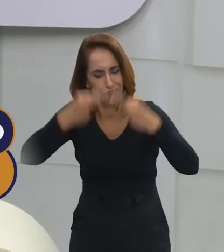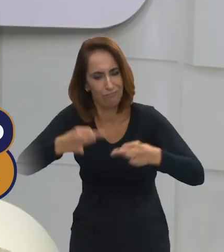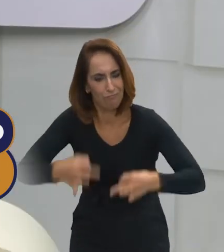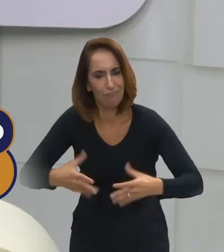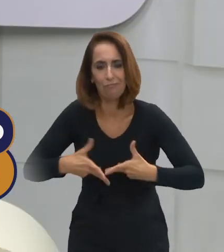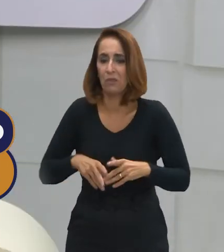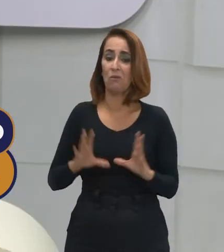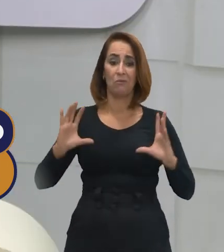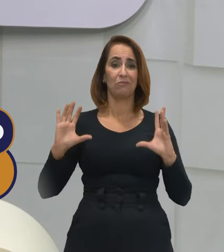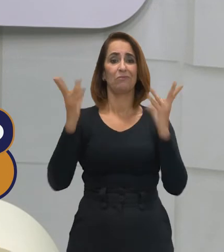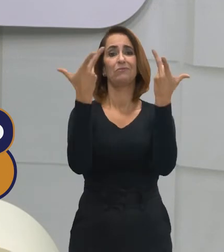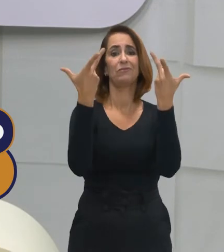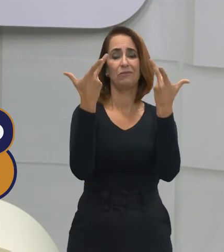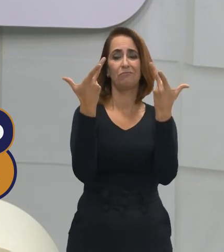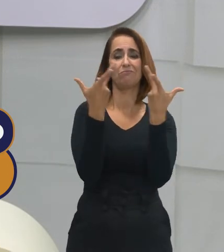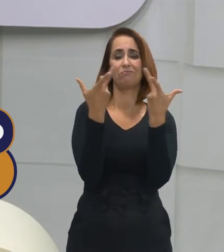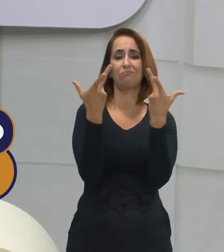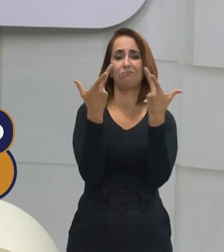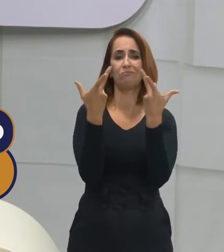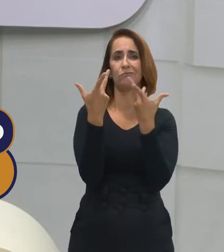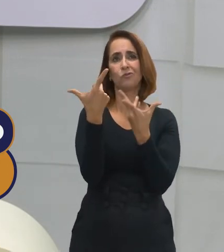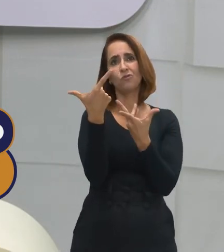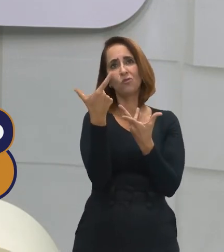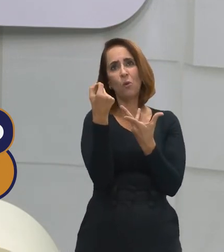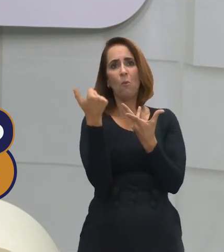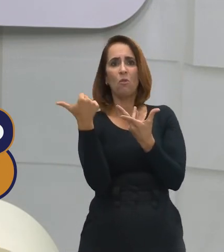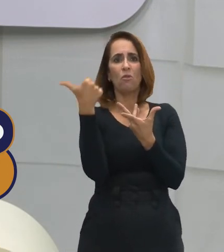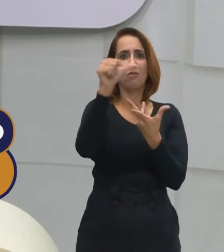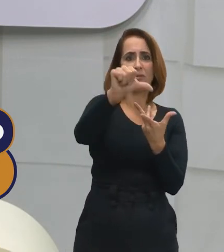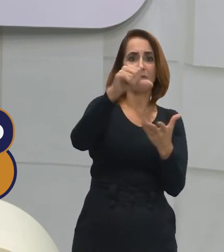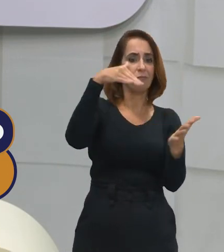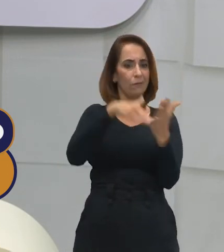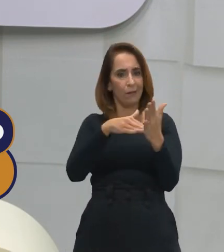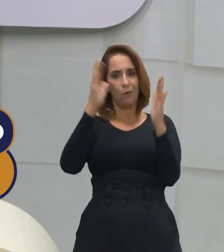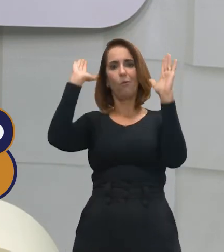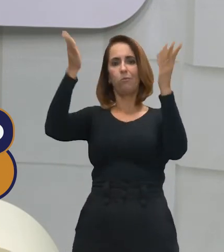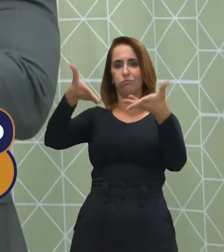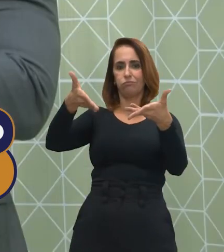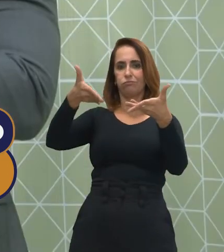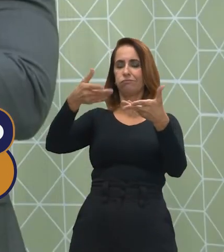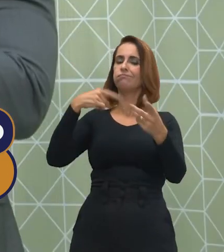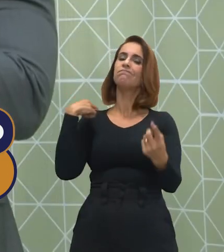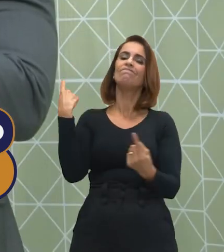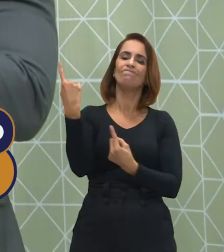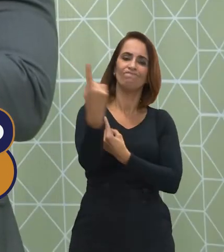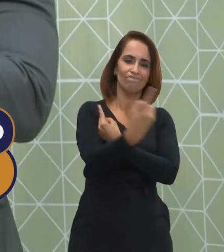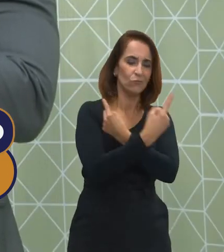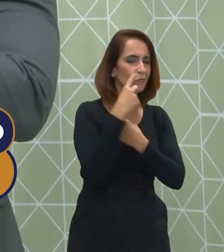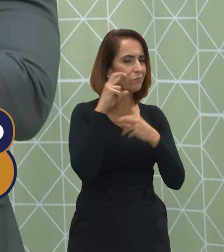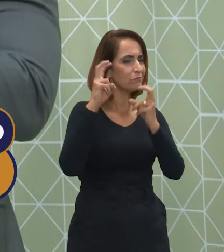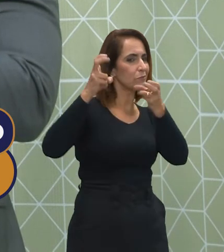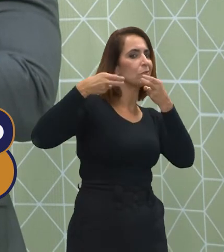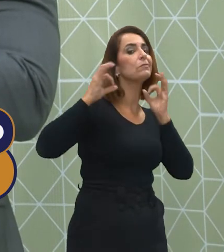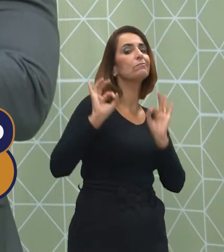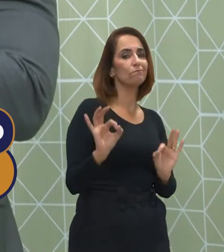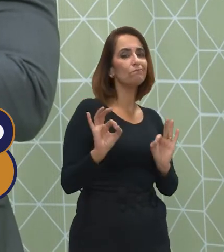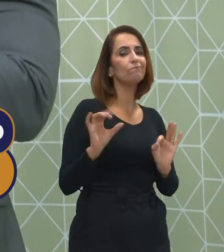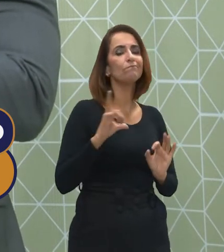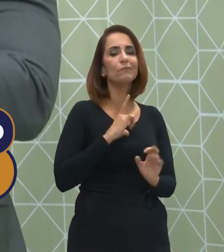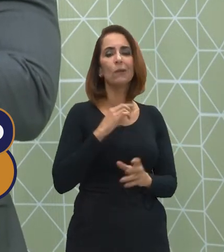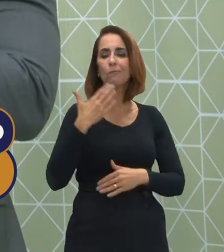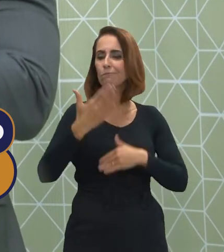determinações que ocorreram de 2019 para cá, nós vamos perceber que